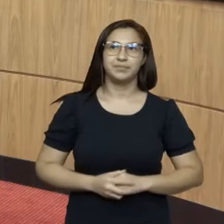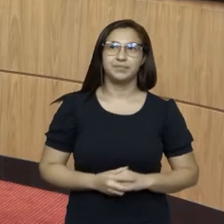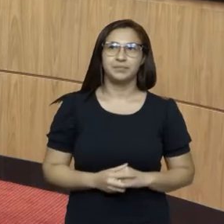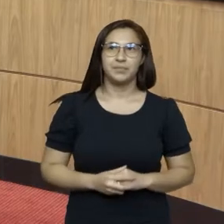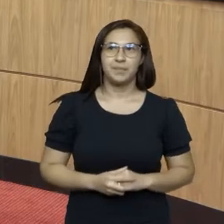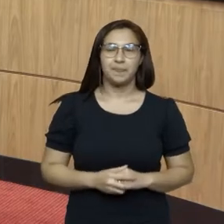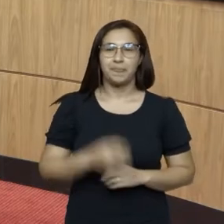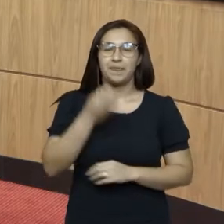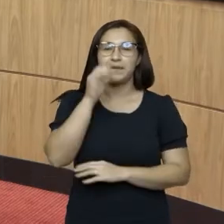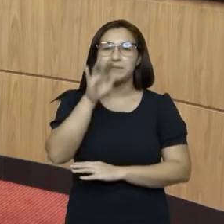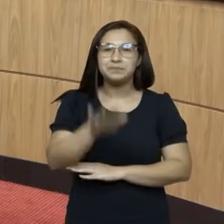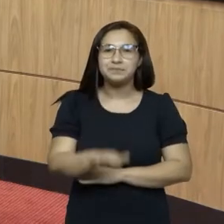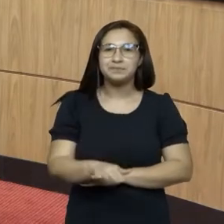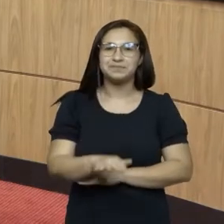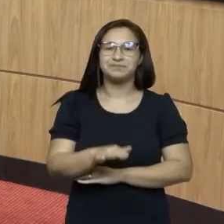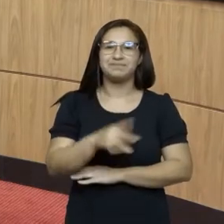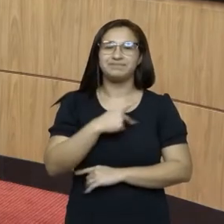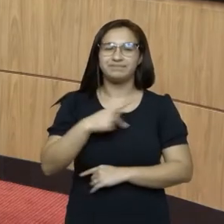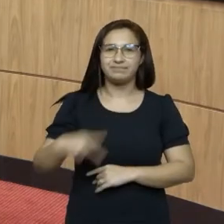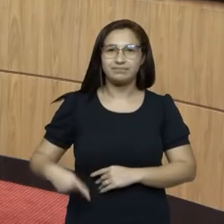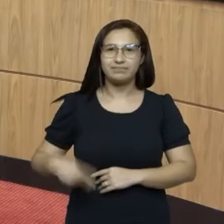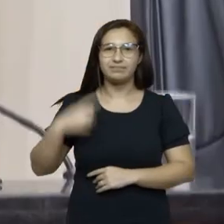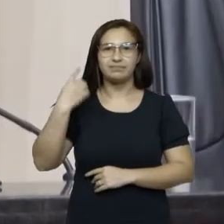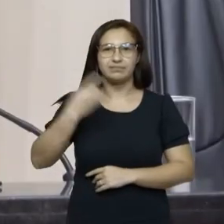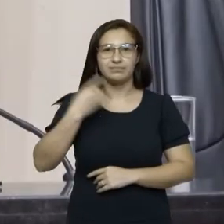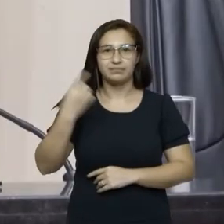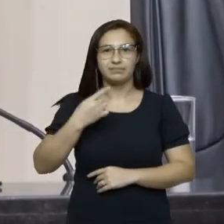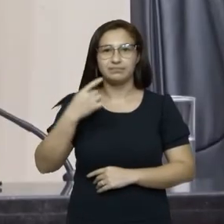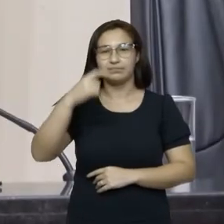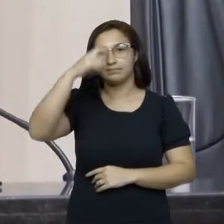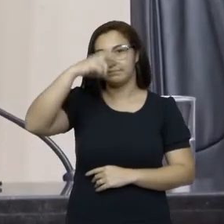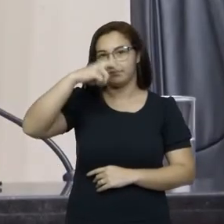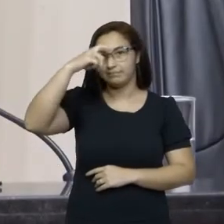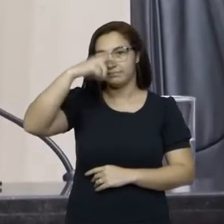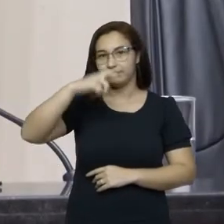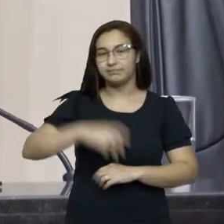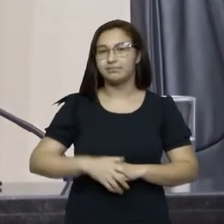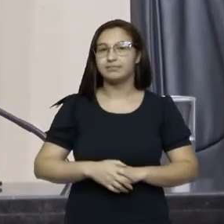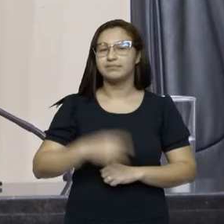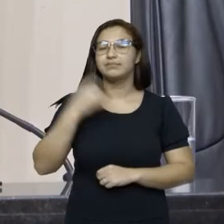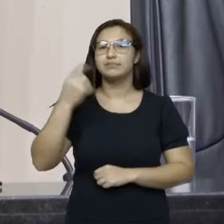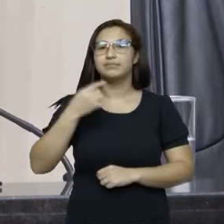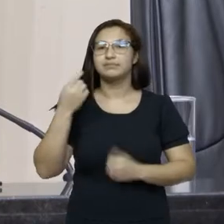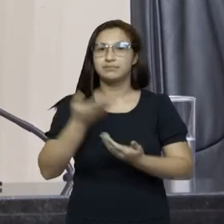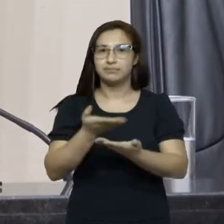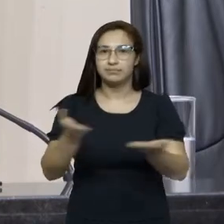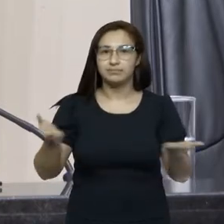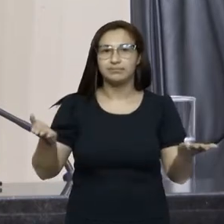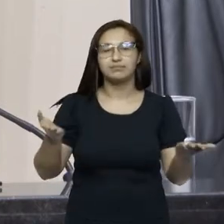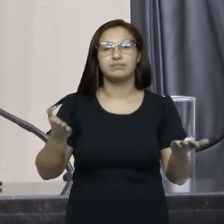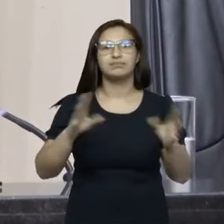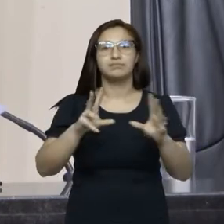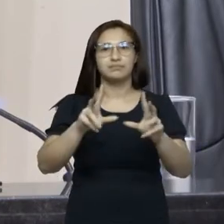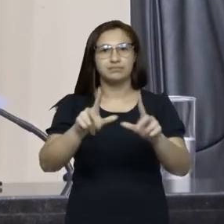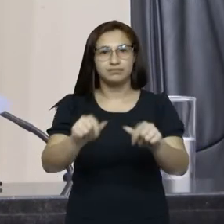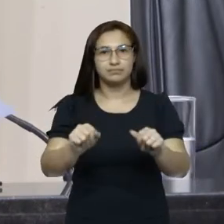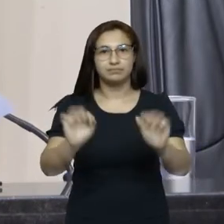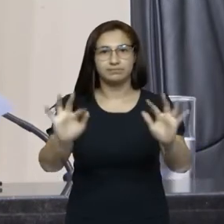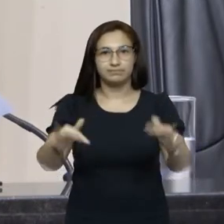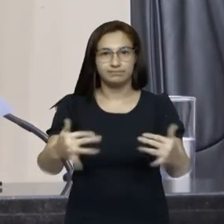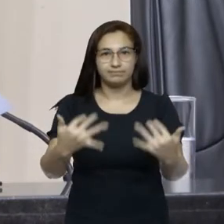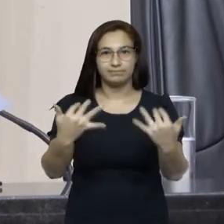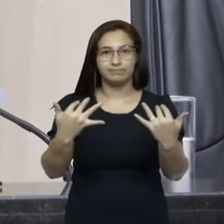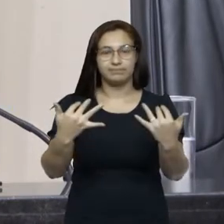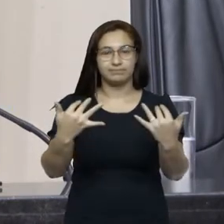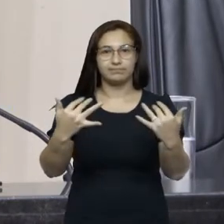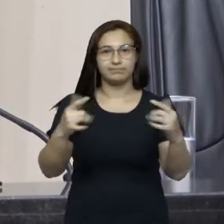Boa tarde, senhor presidente, deputado Maurício Escudelar, que senhores deputados, deputadas e todos aqueles e aquelas que